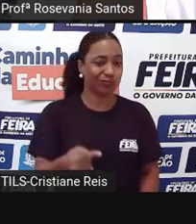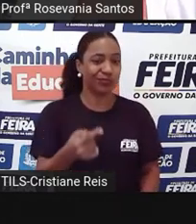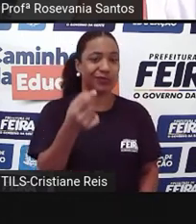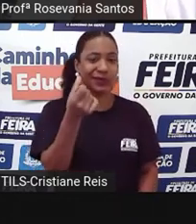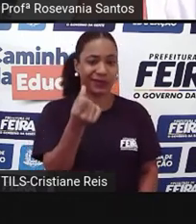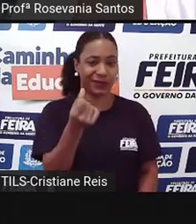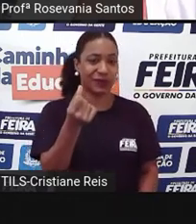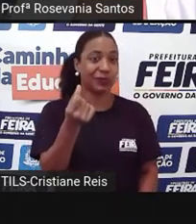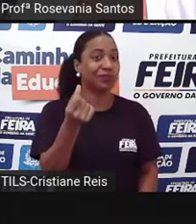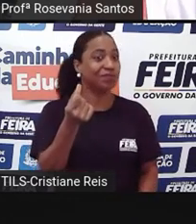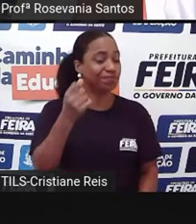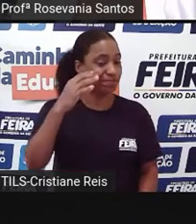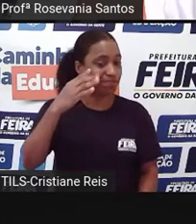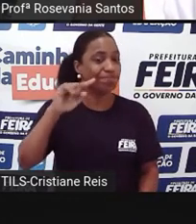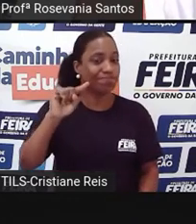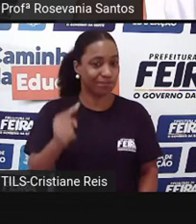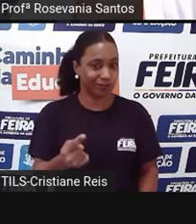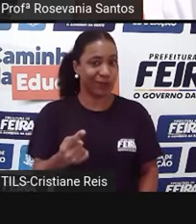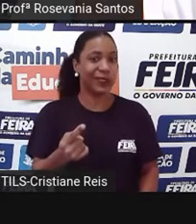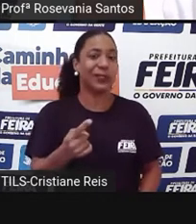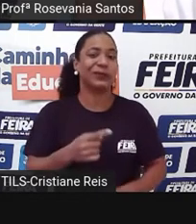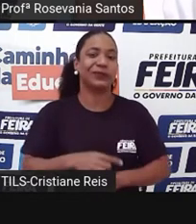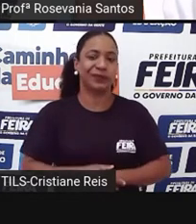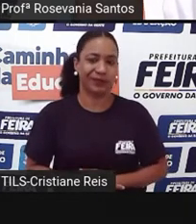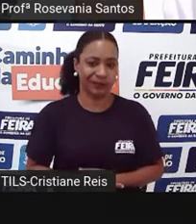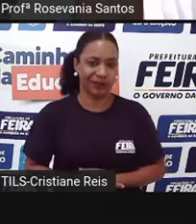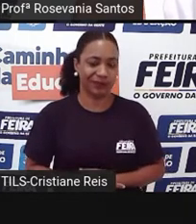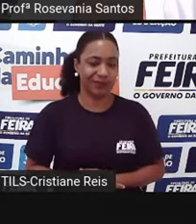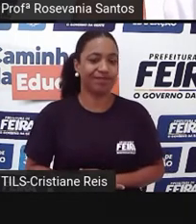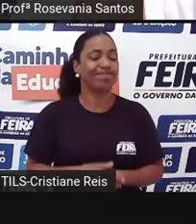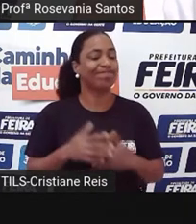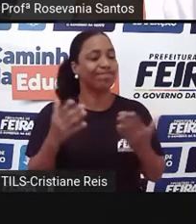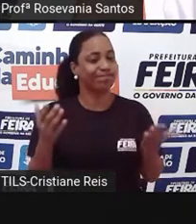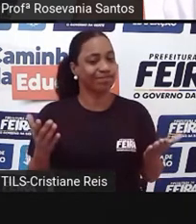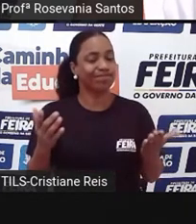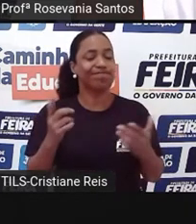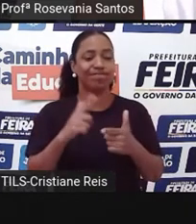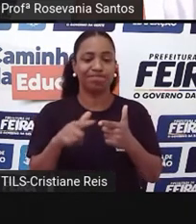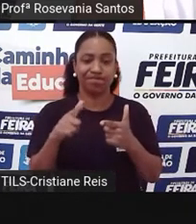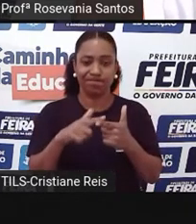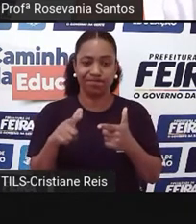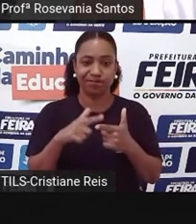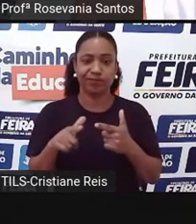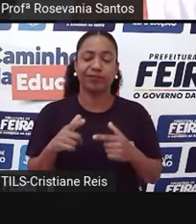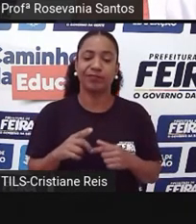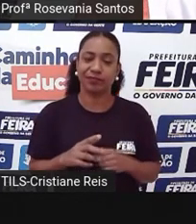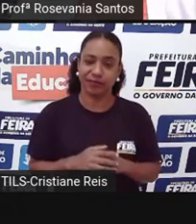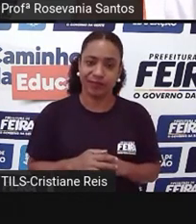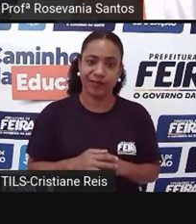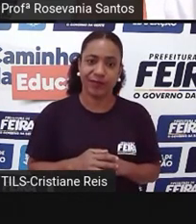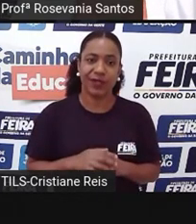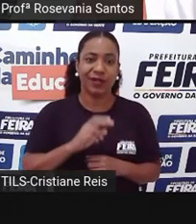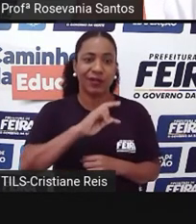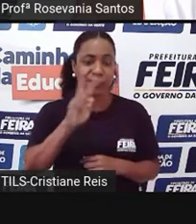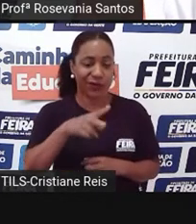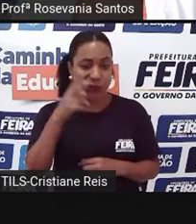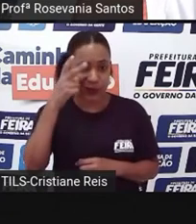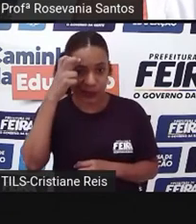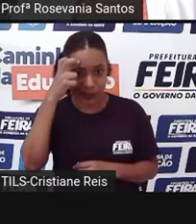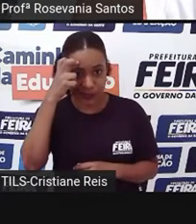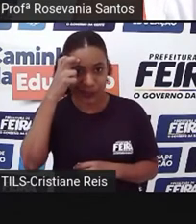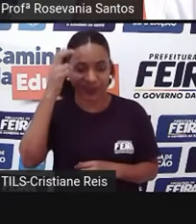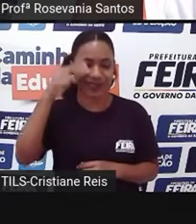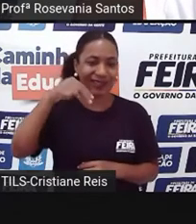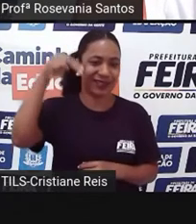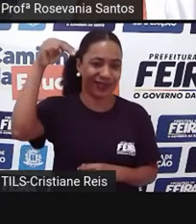né, e ainda correndo risco de prejudicar o rio, mas tudo bem, bora lá. Então, falando um pouco, né, da nossa cultura, cultura